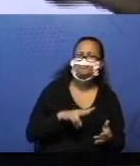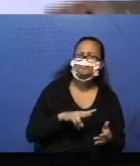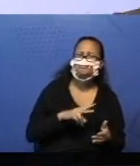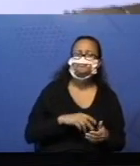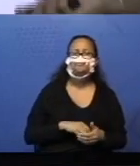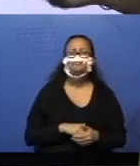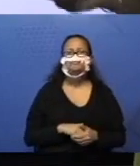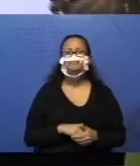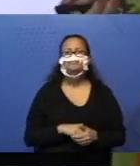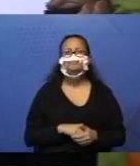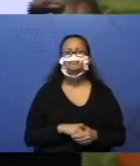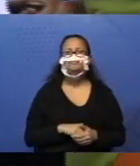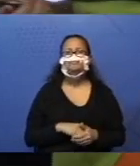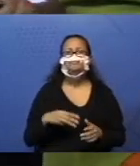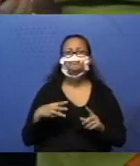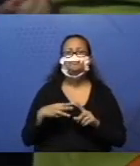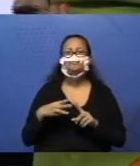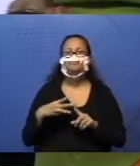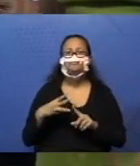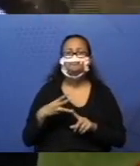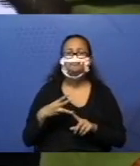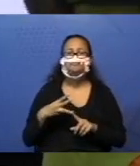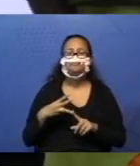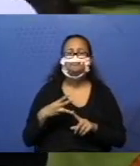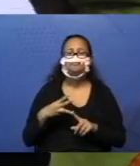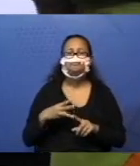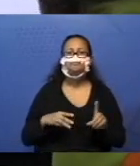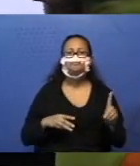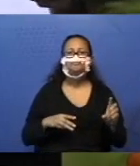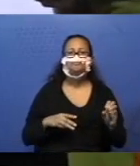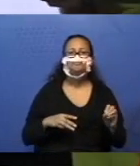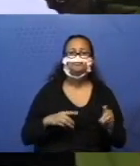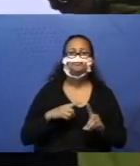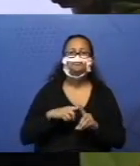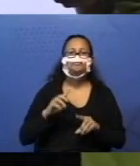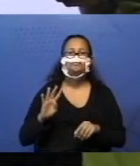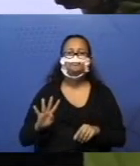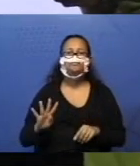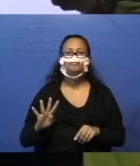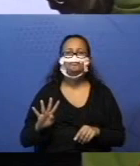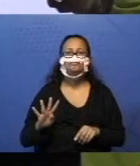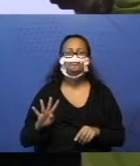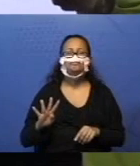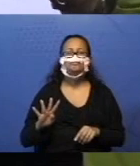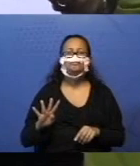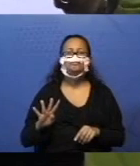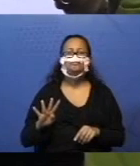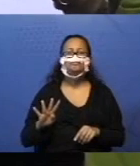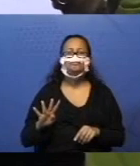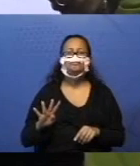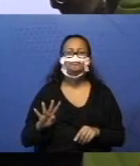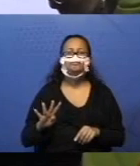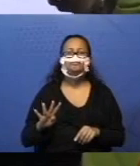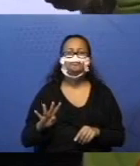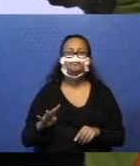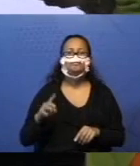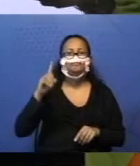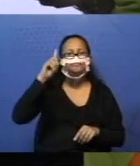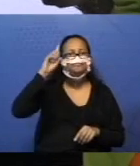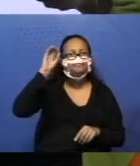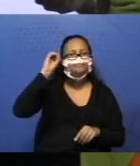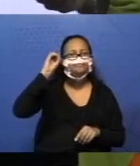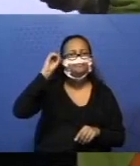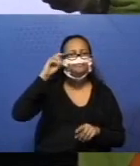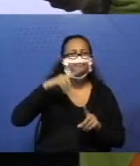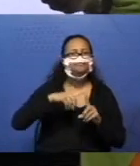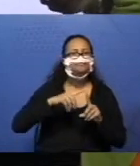Terceira maneira. Dez mais quatro. Essa é sempre mais fácil de contar, né, gente? Guardar o dez na cabeça mais